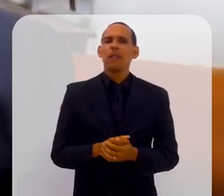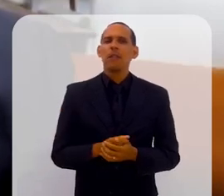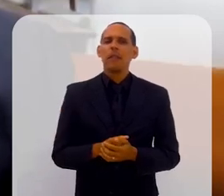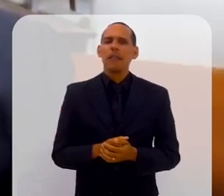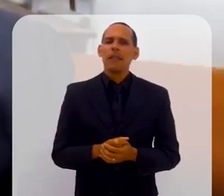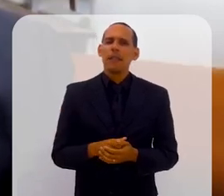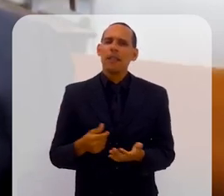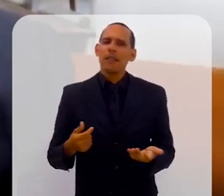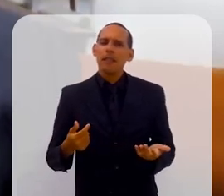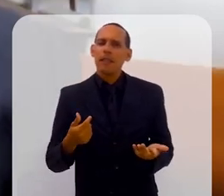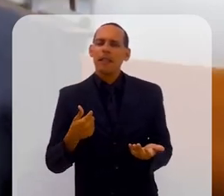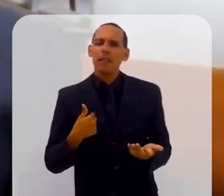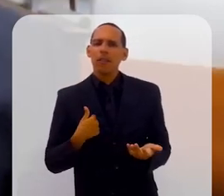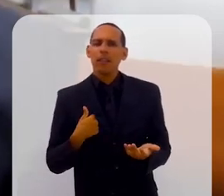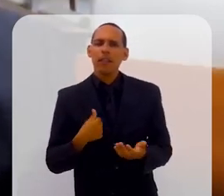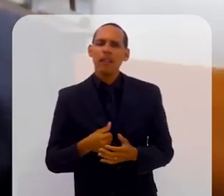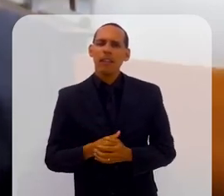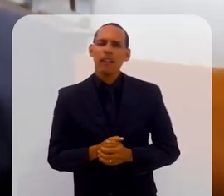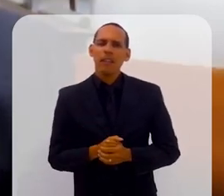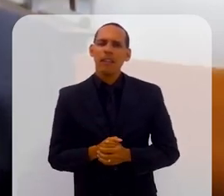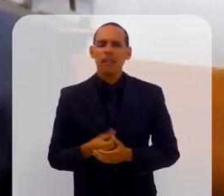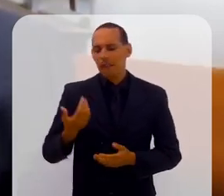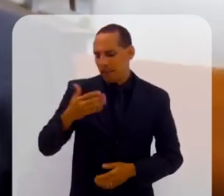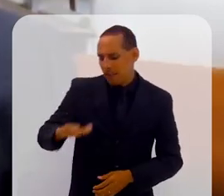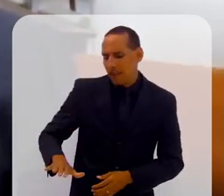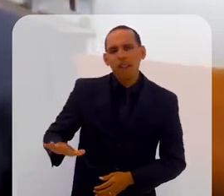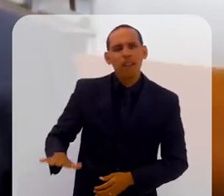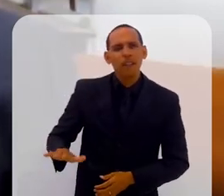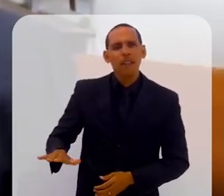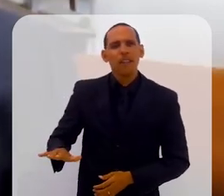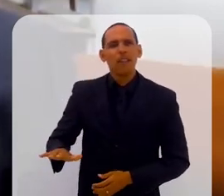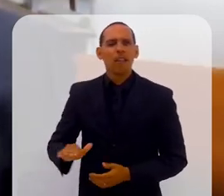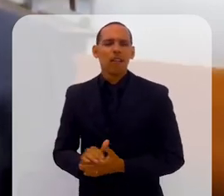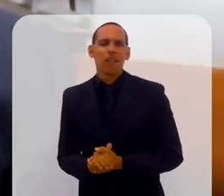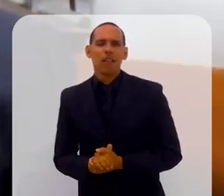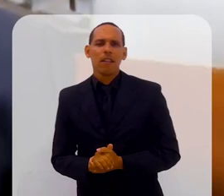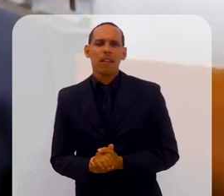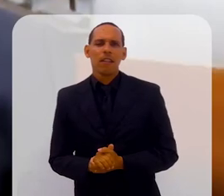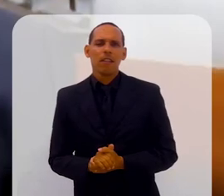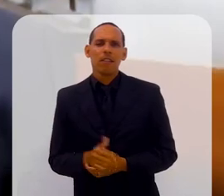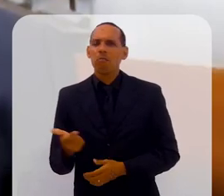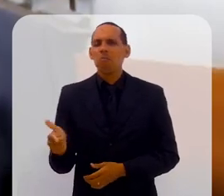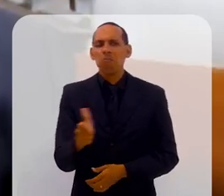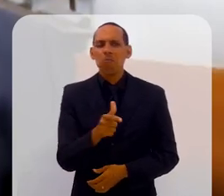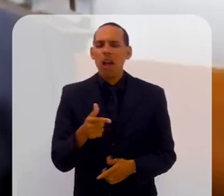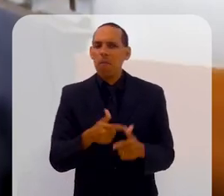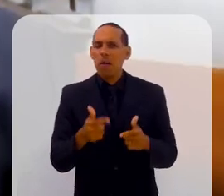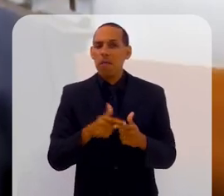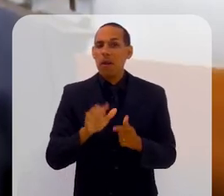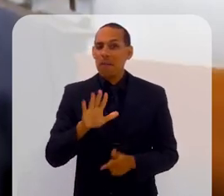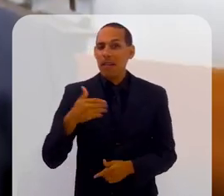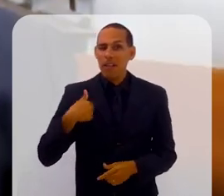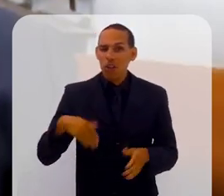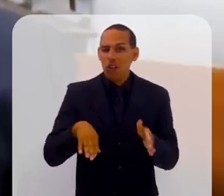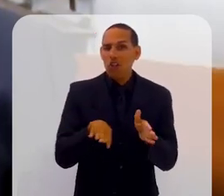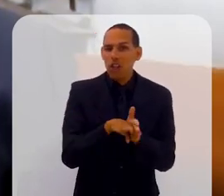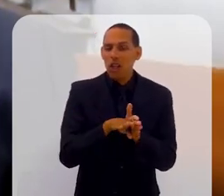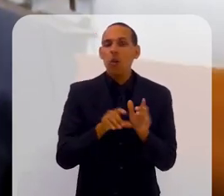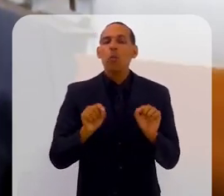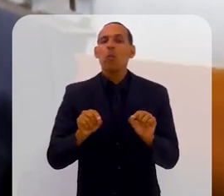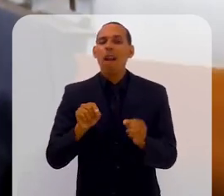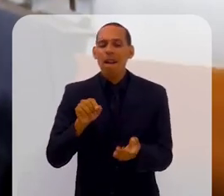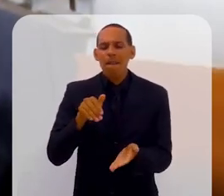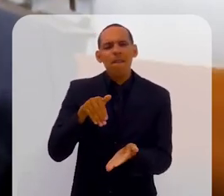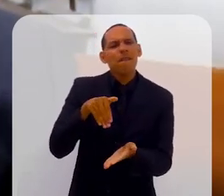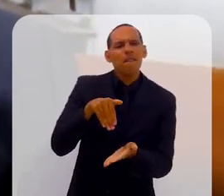ali em Balsas eu não lembro de nenhum episódio, nem nada, nem na minha infância ali, os primeiros anos de escola também não tinha nenhum problema. Mas quando eu cheguei no